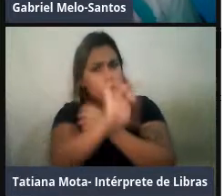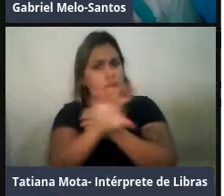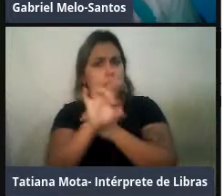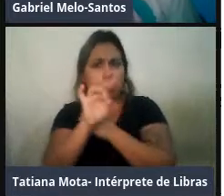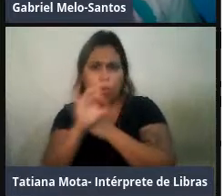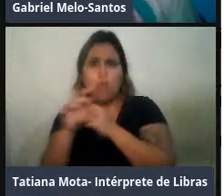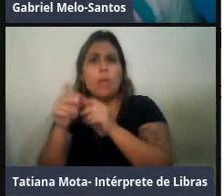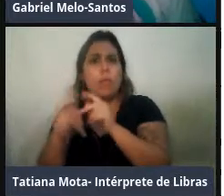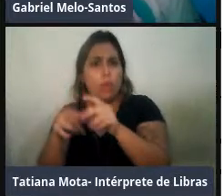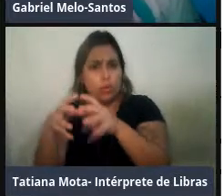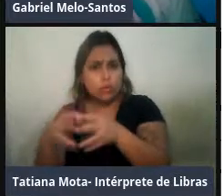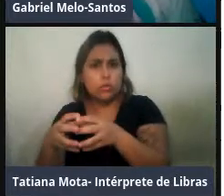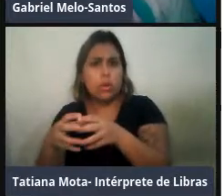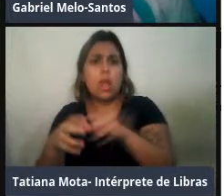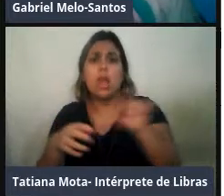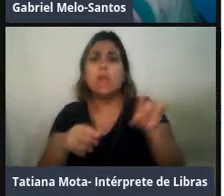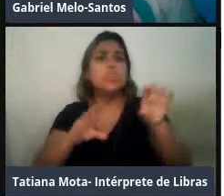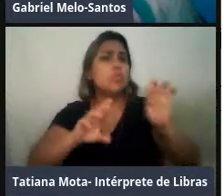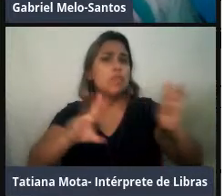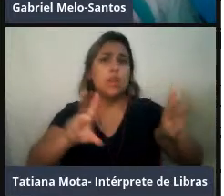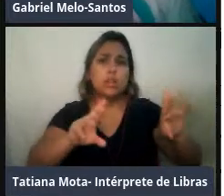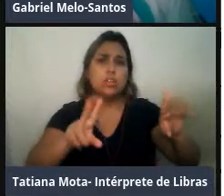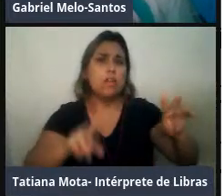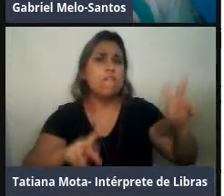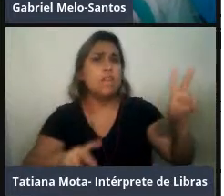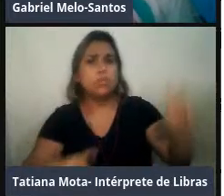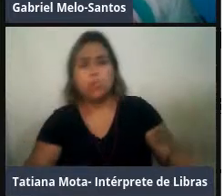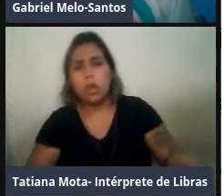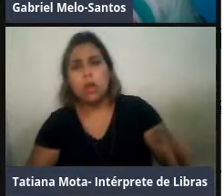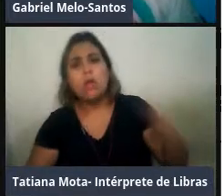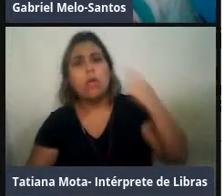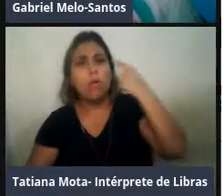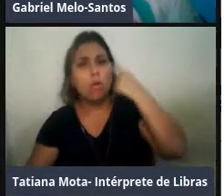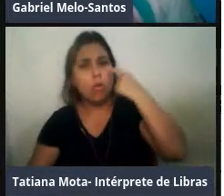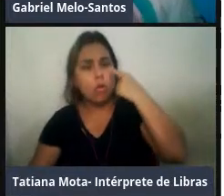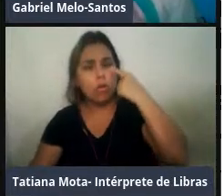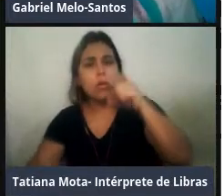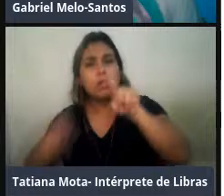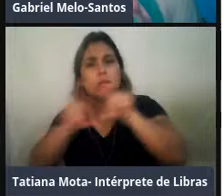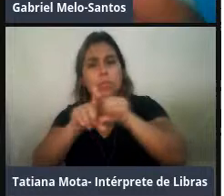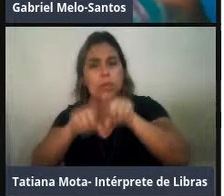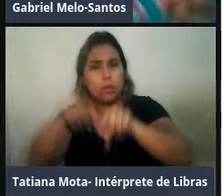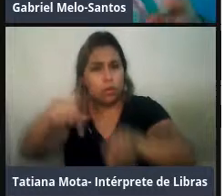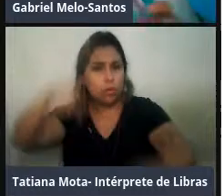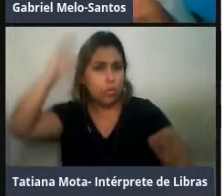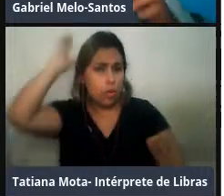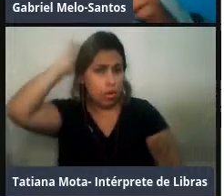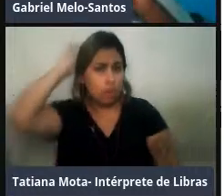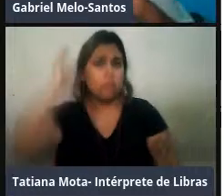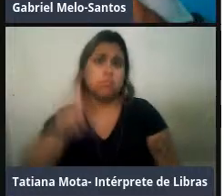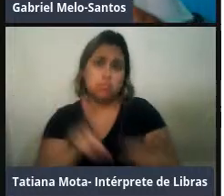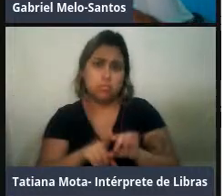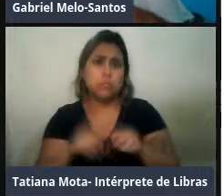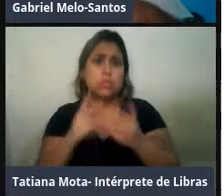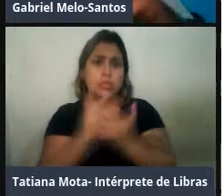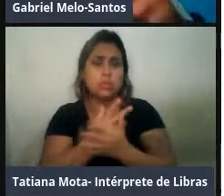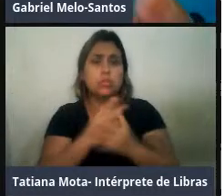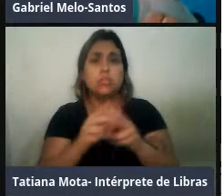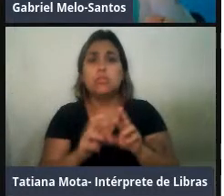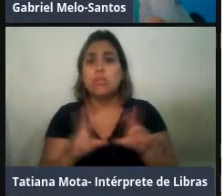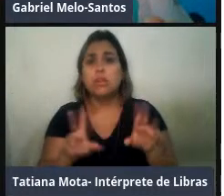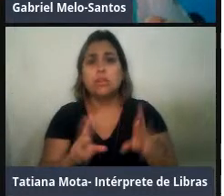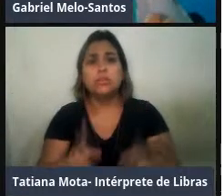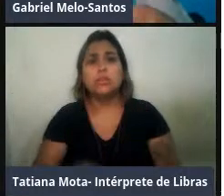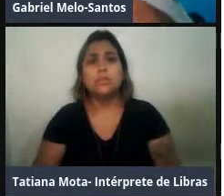esse aqui só ocorreu aqui na costa do Pará, ali na região de Bragança, que a gente gravou. E aqui são os ossovios que são